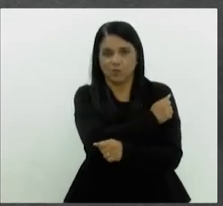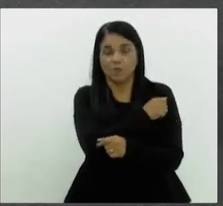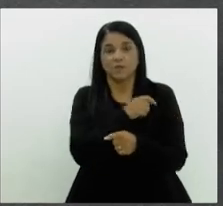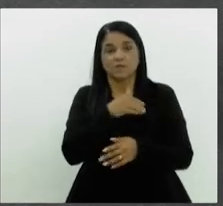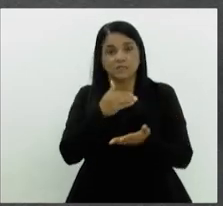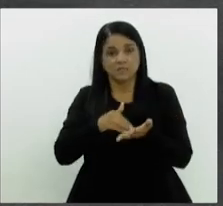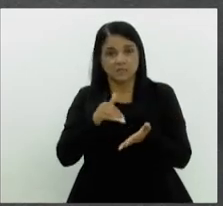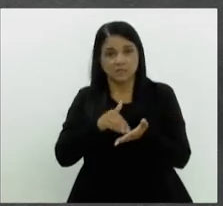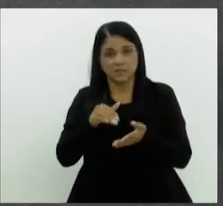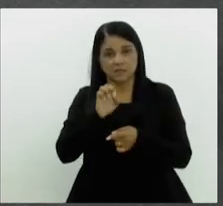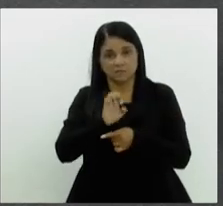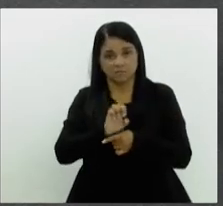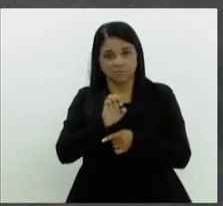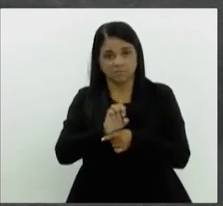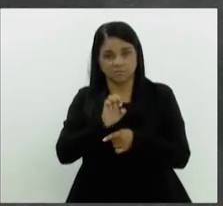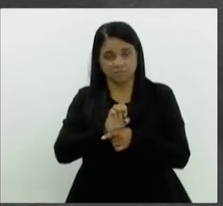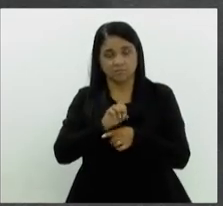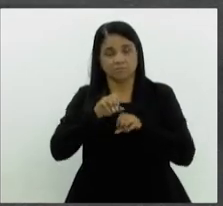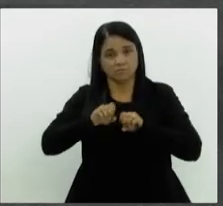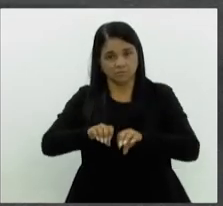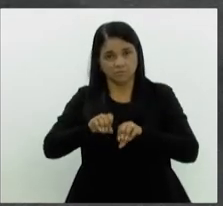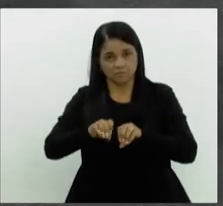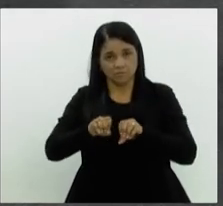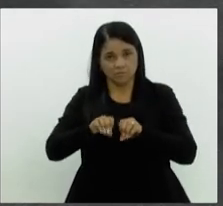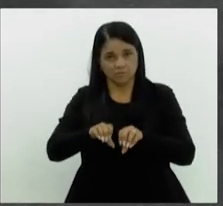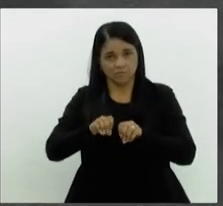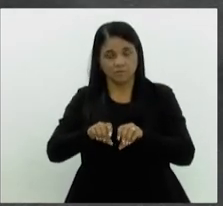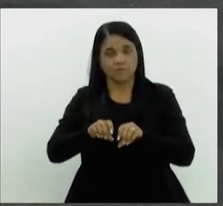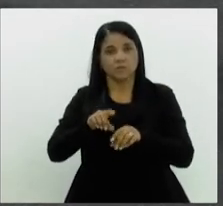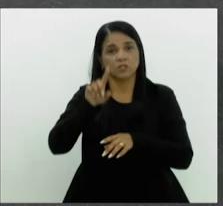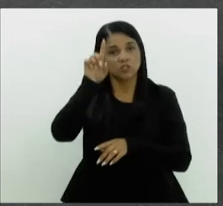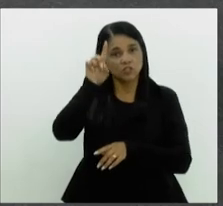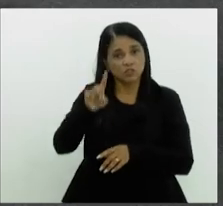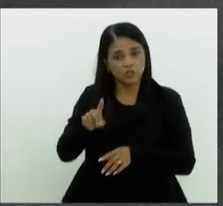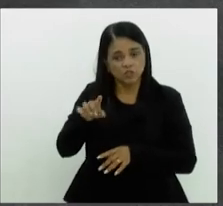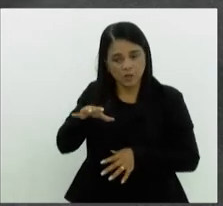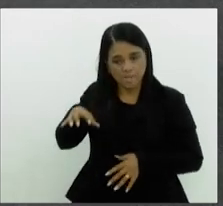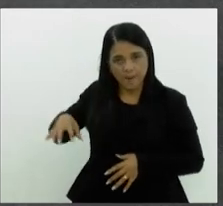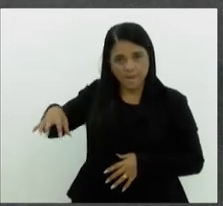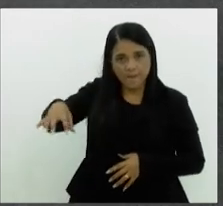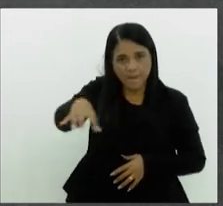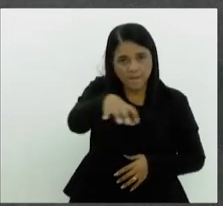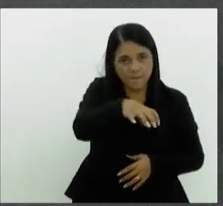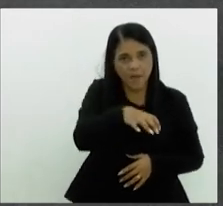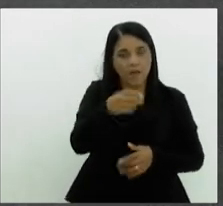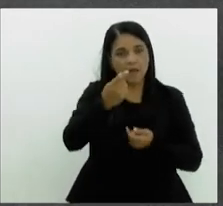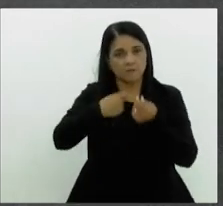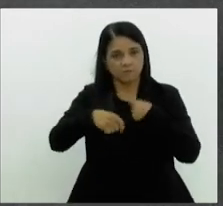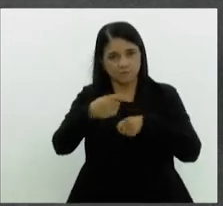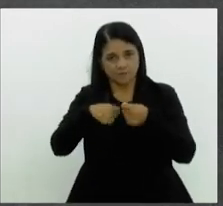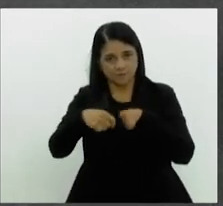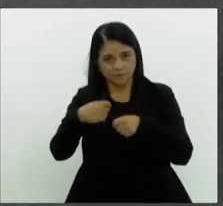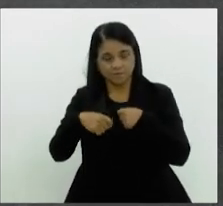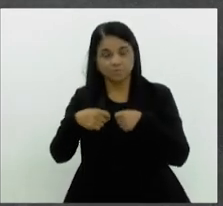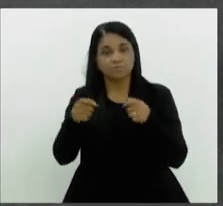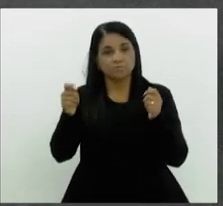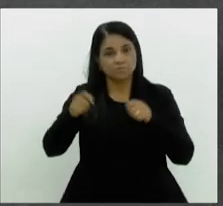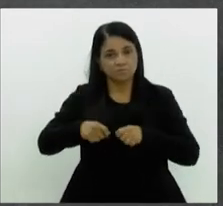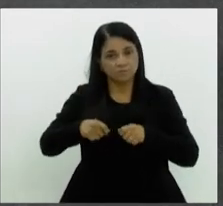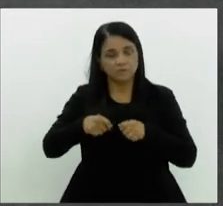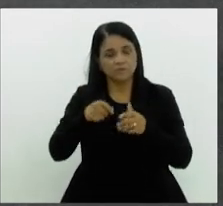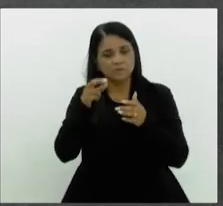Secretaria de Estado de Educação, por meio de suas diretorias regionais administrativas, possam